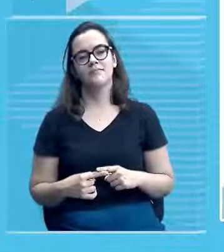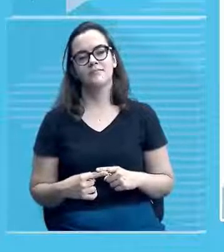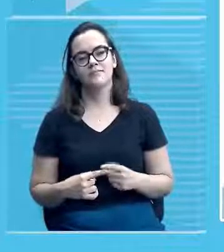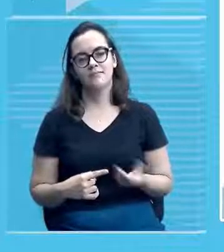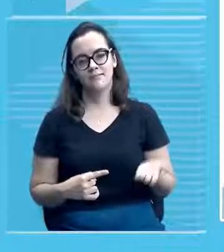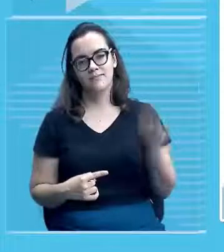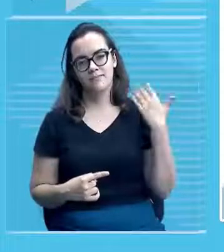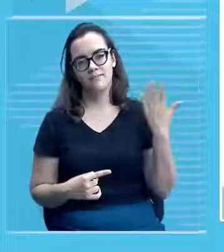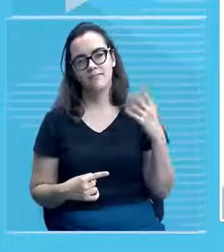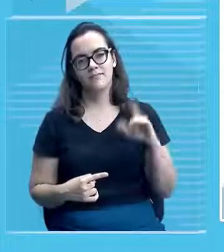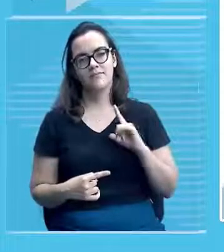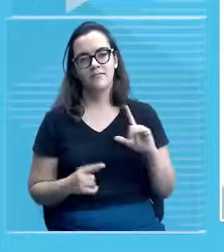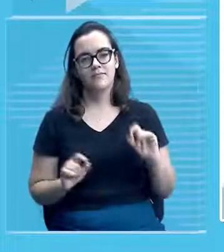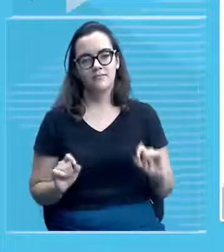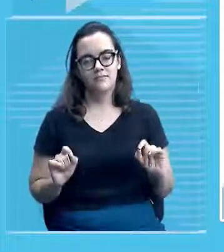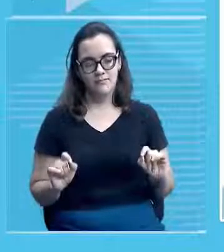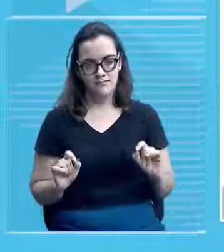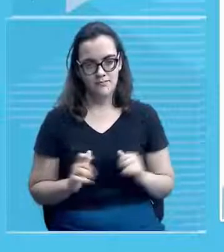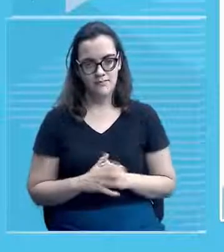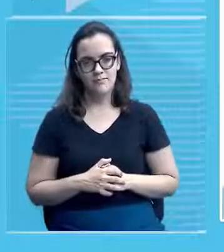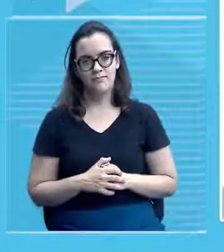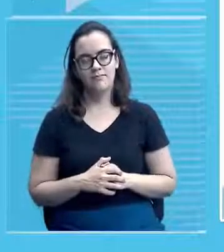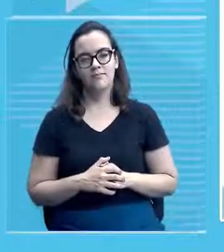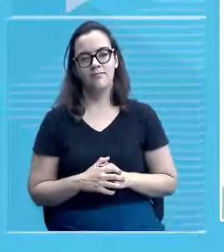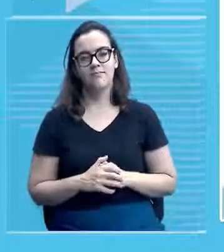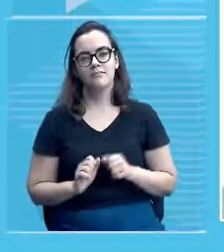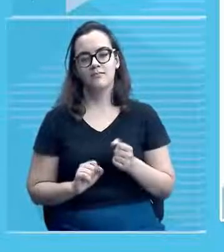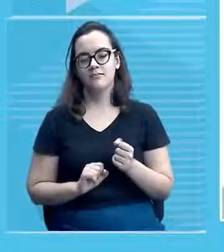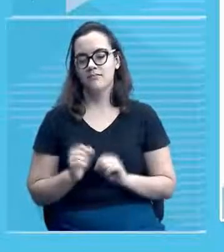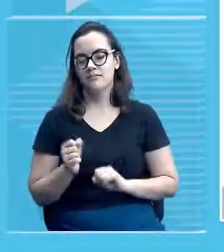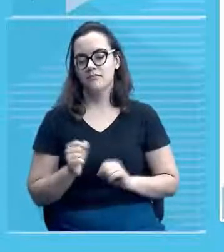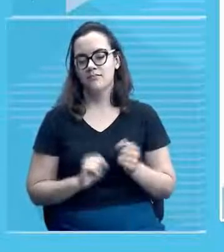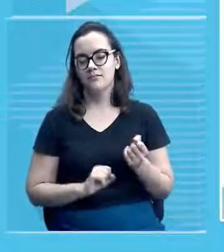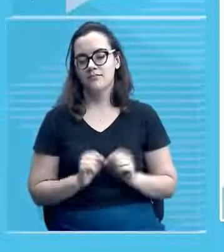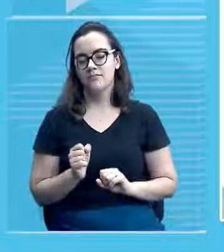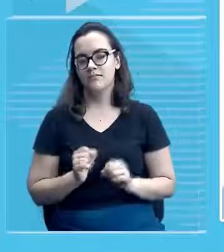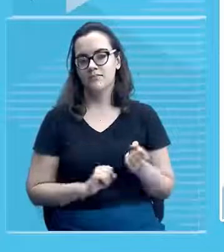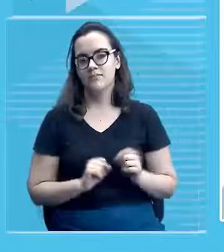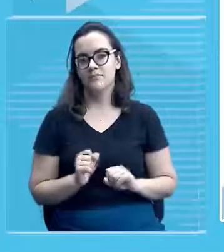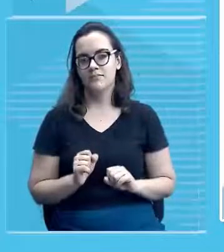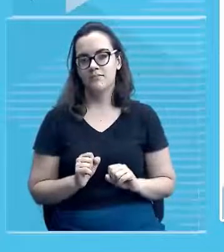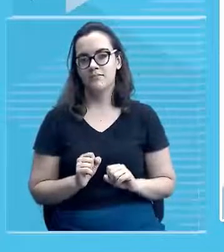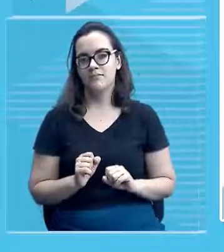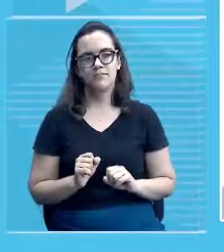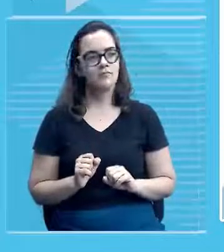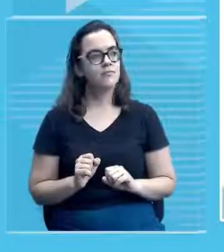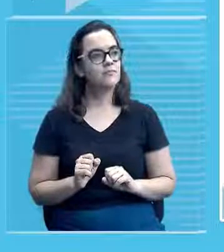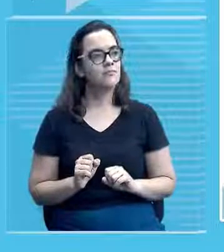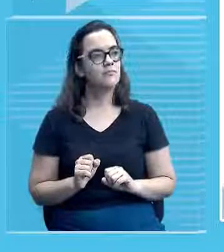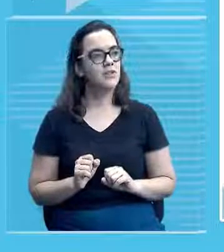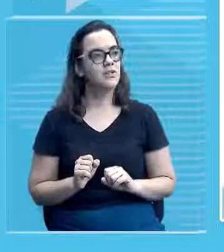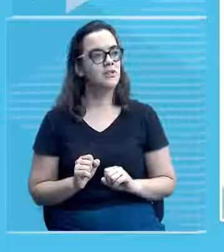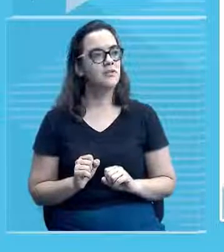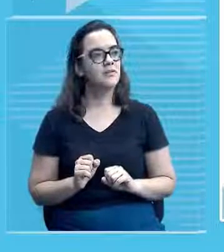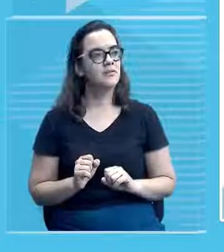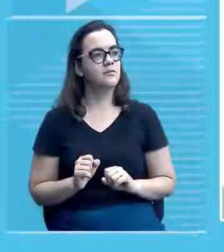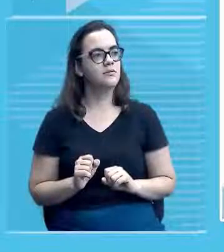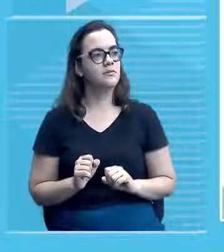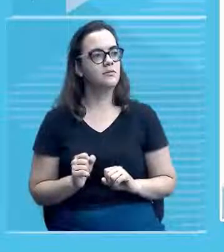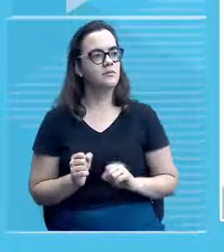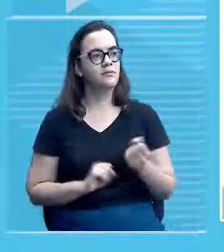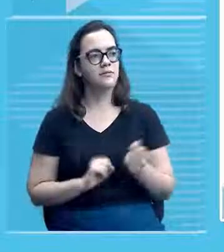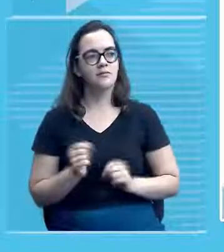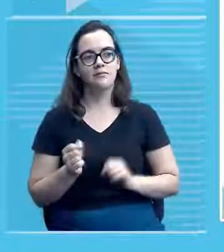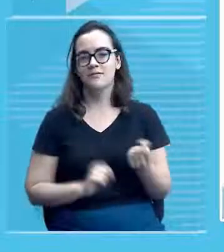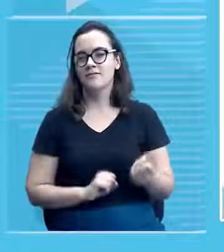um motor de baixa potência denominado Lampião aí em